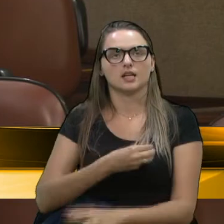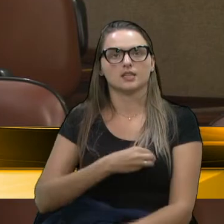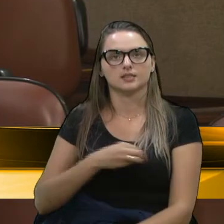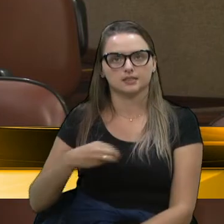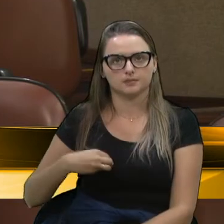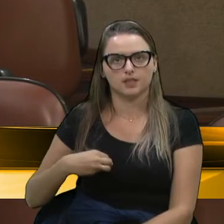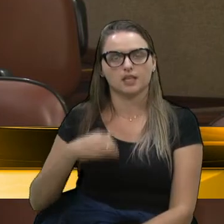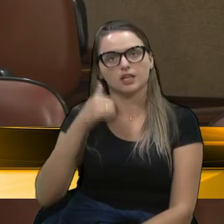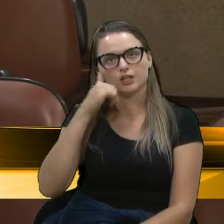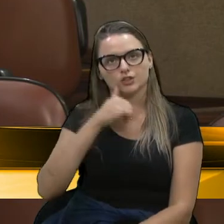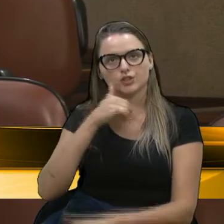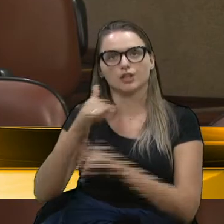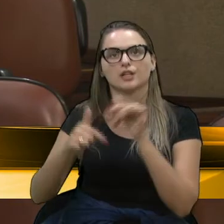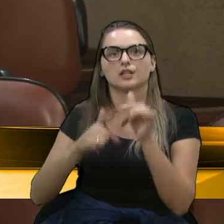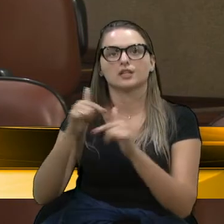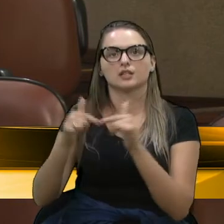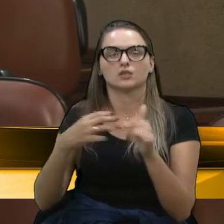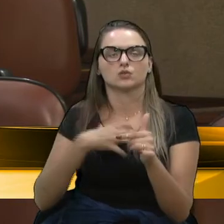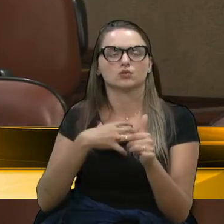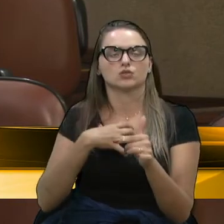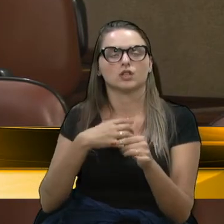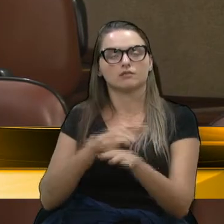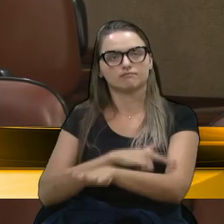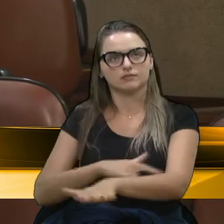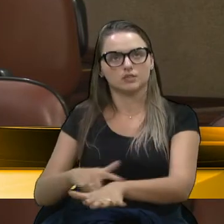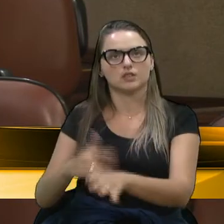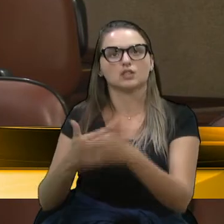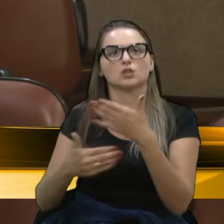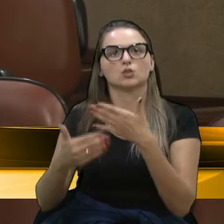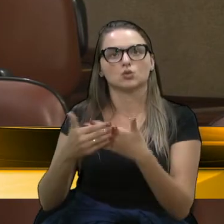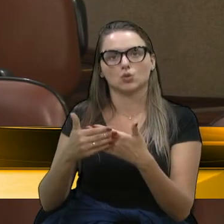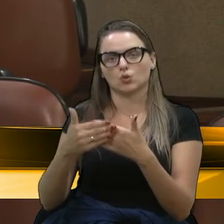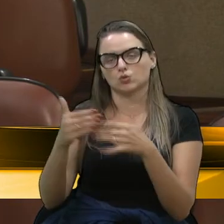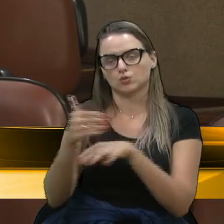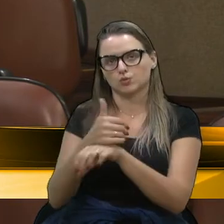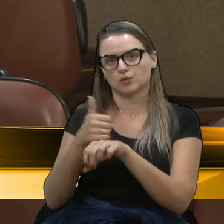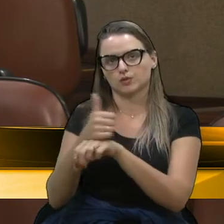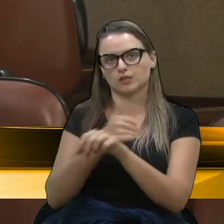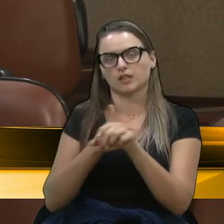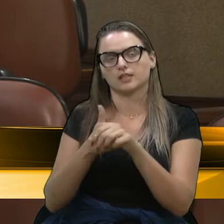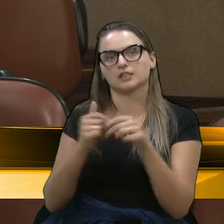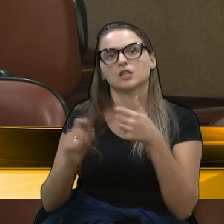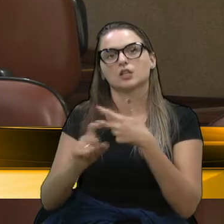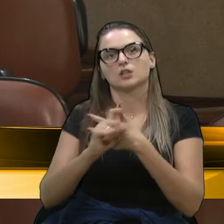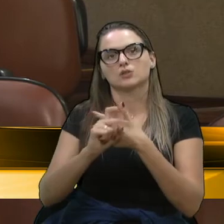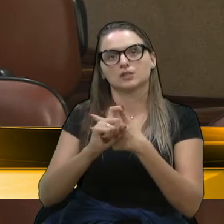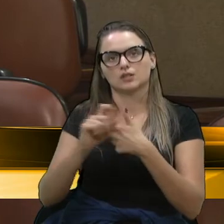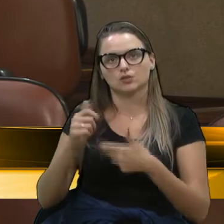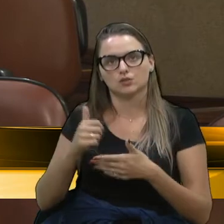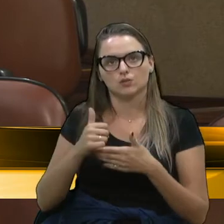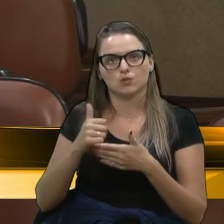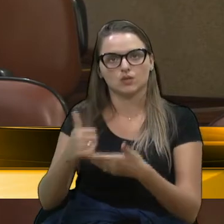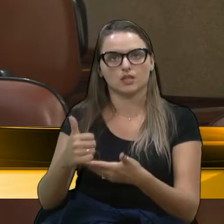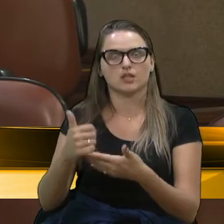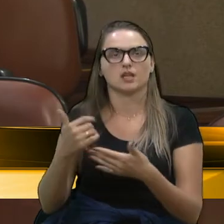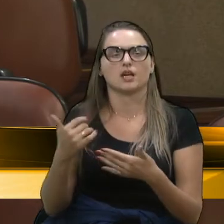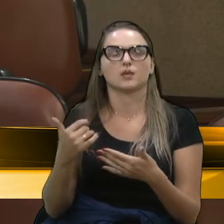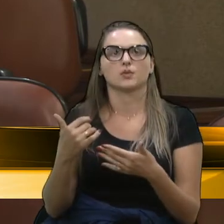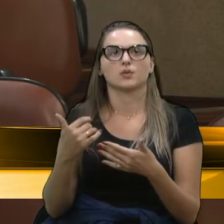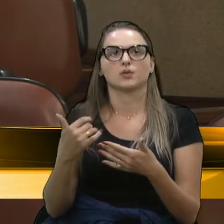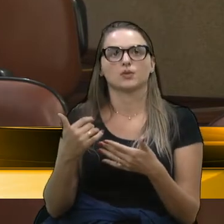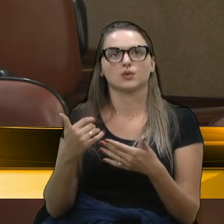forma educada e trabalharam. E esses profissionais aqui do Poder Executivo, que nós ajudaram tanto, levar um pouco de